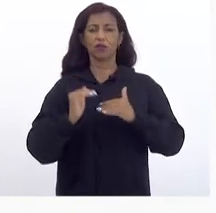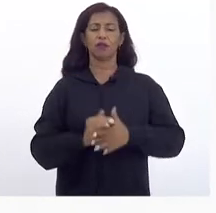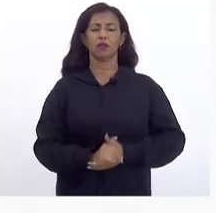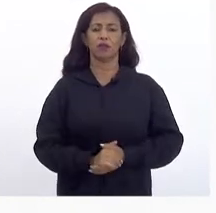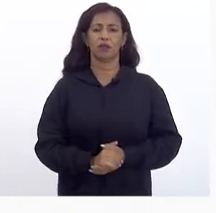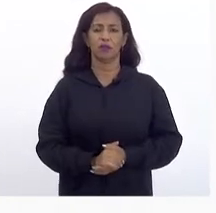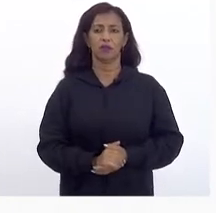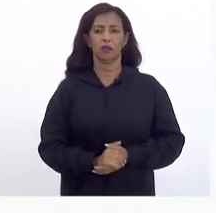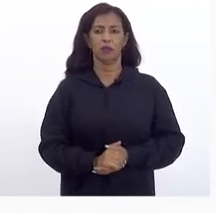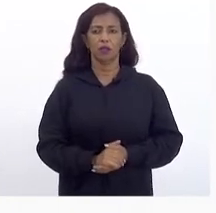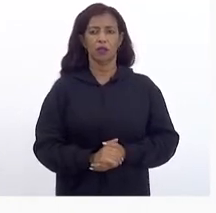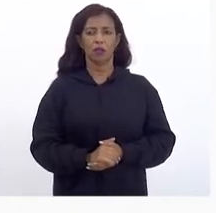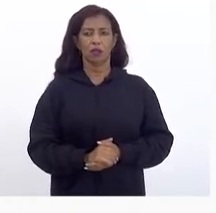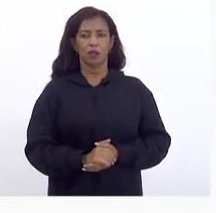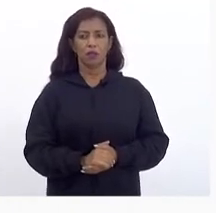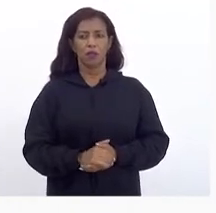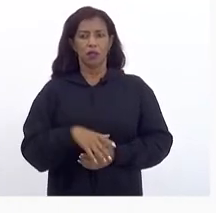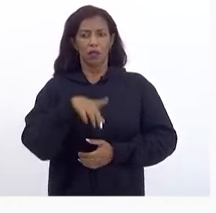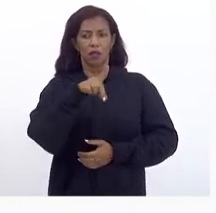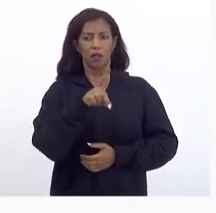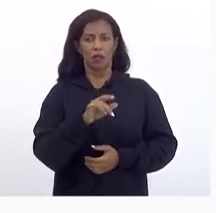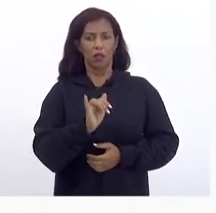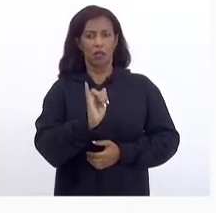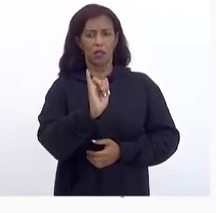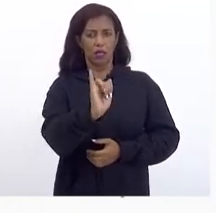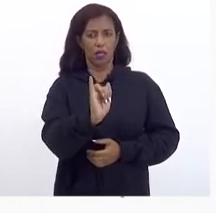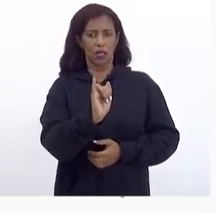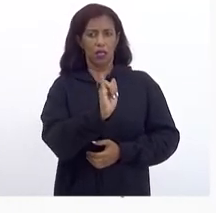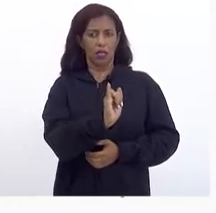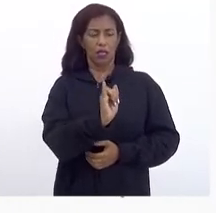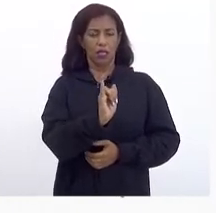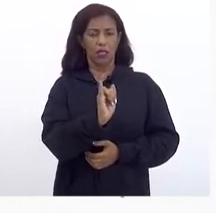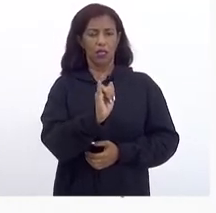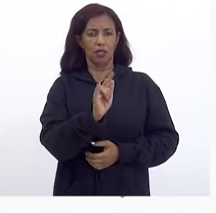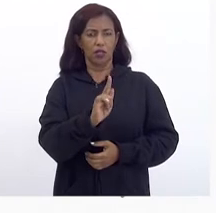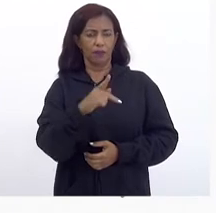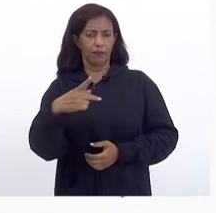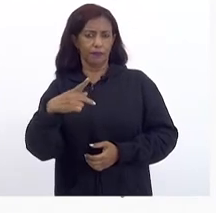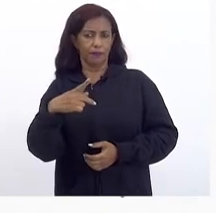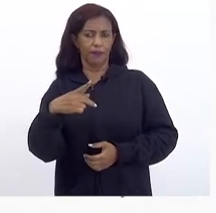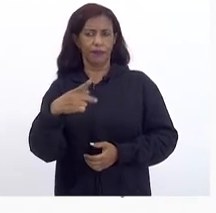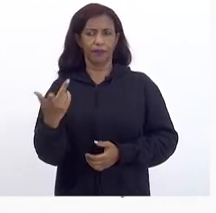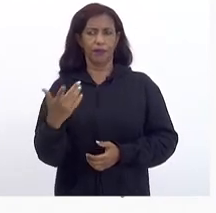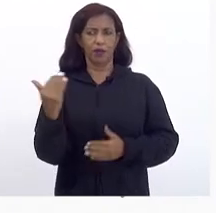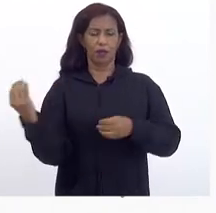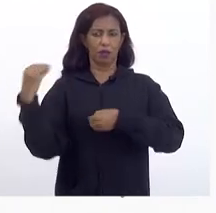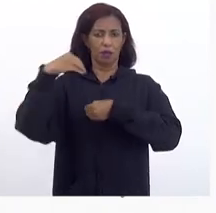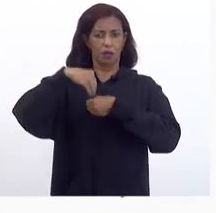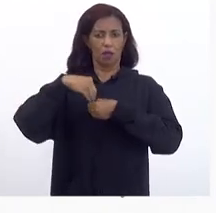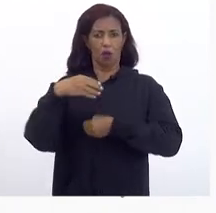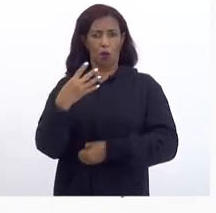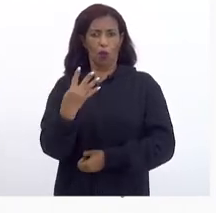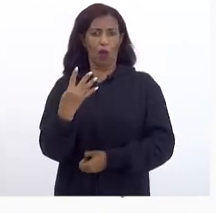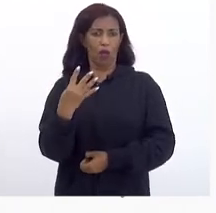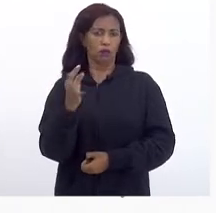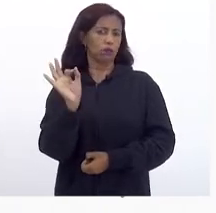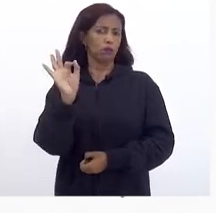O DI O IGPDI Que é De disponibilidade interna É na faixa De 4%